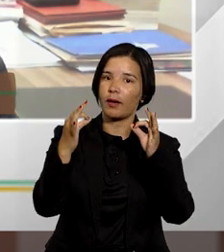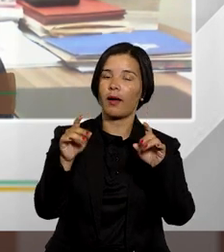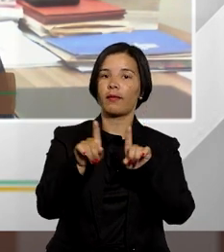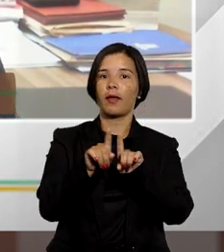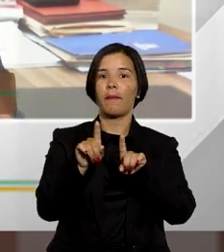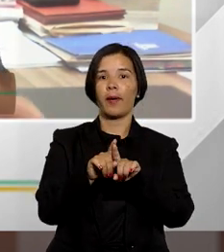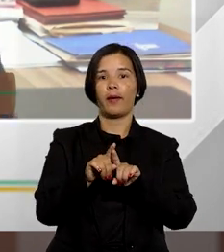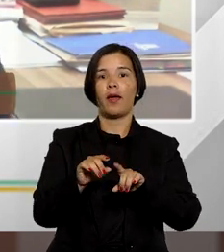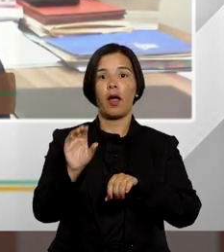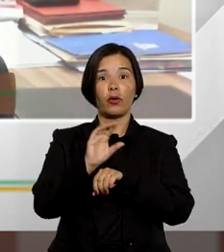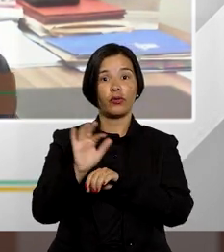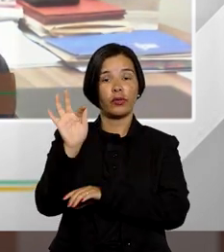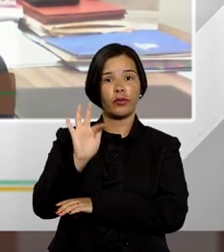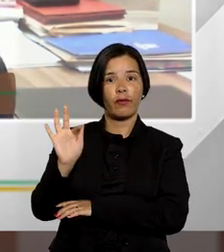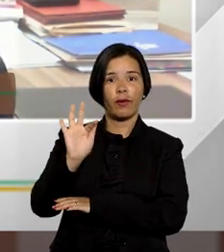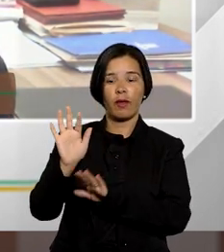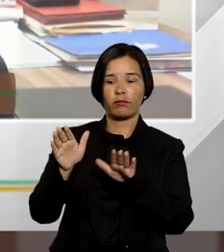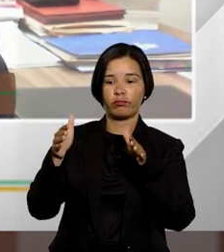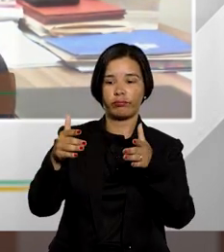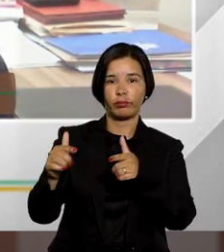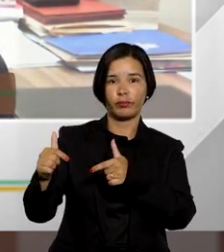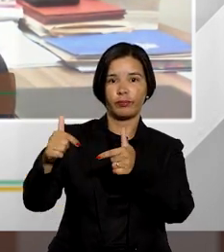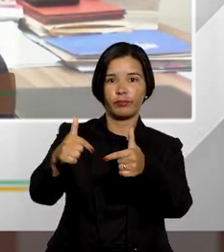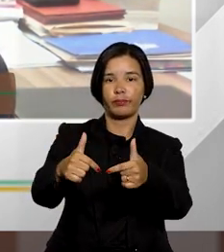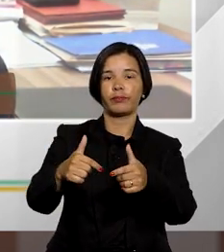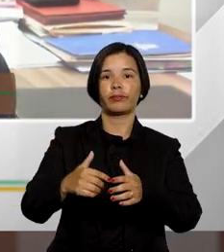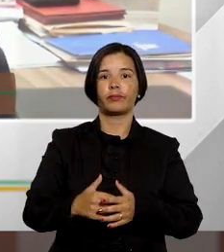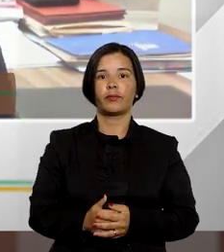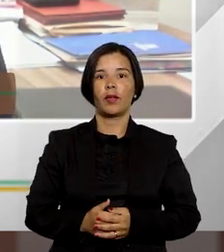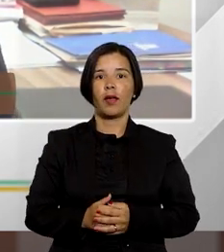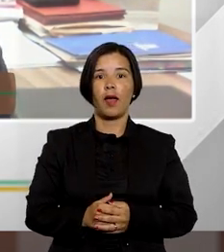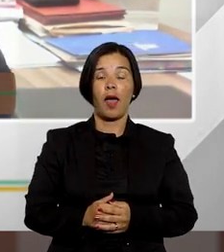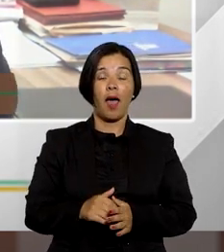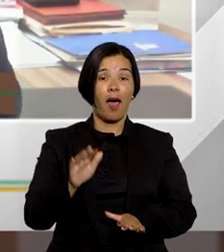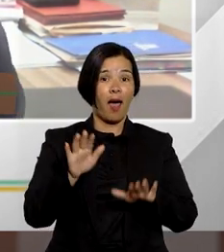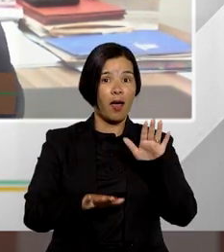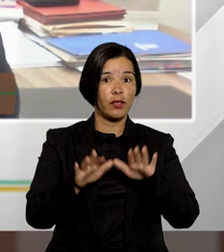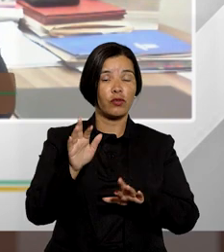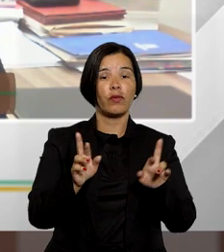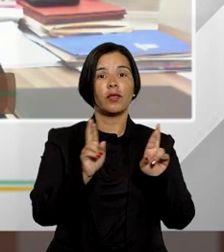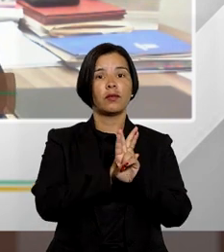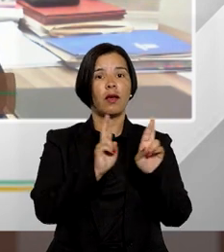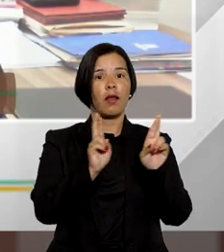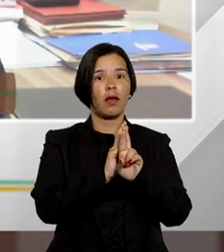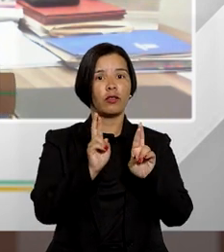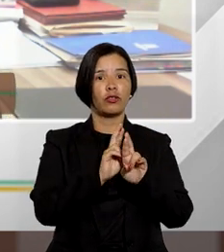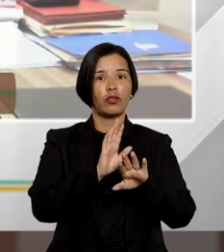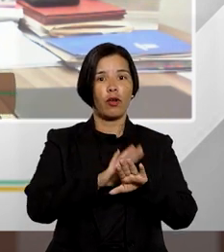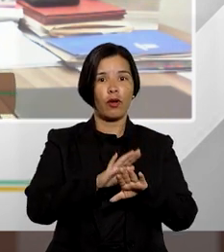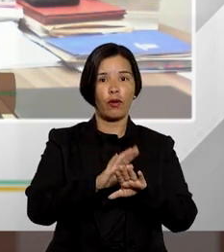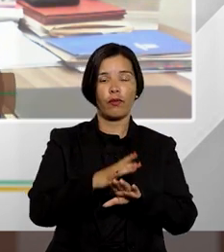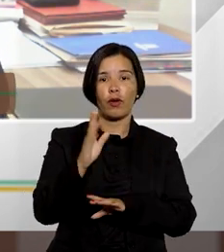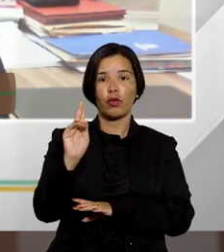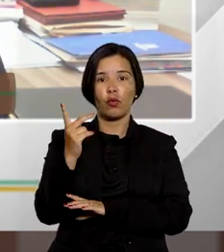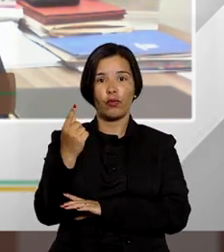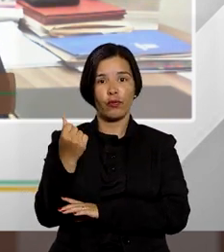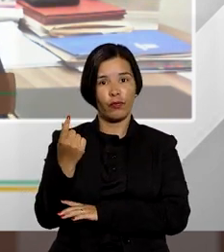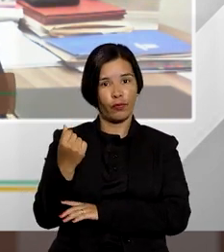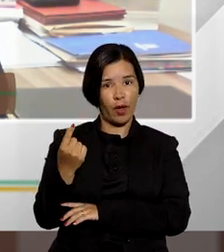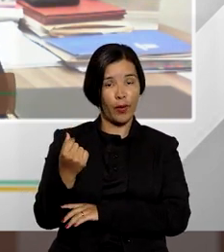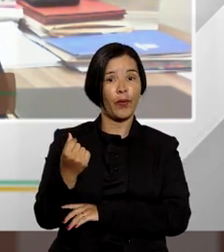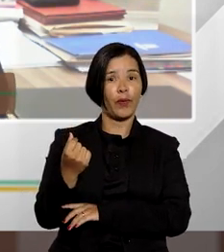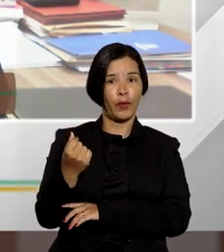de ter atuado nesse sentido essa questão relativa a causas de valores